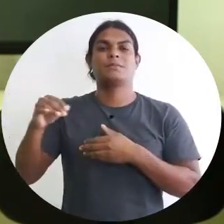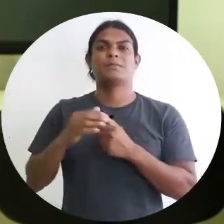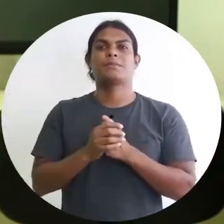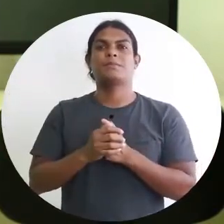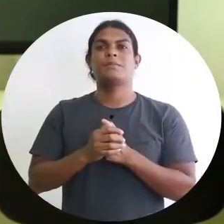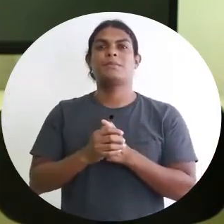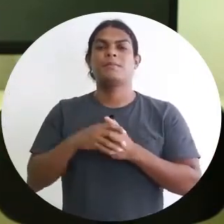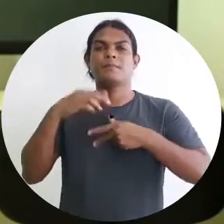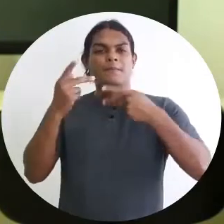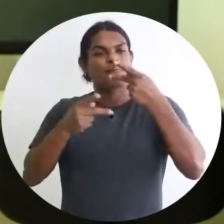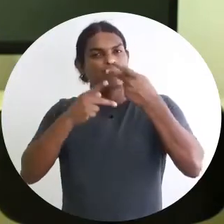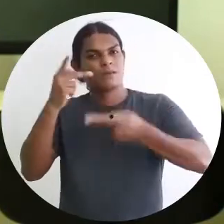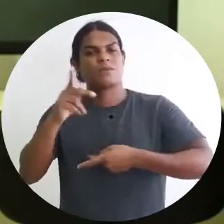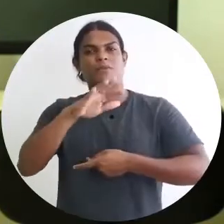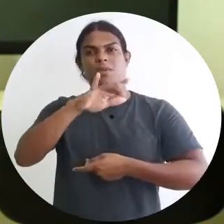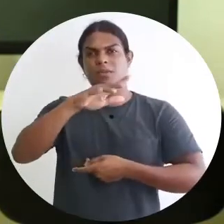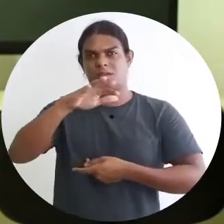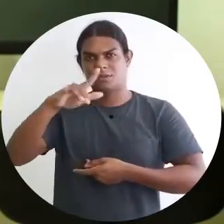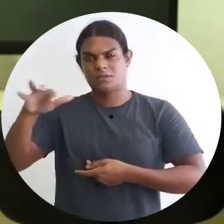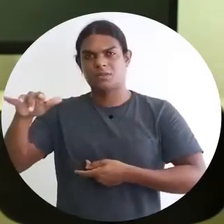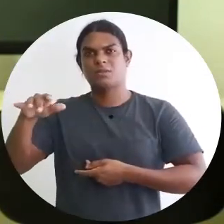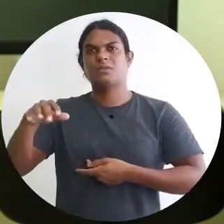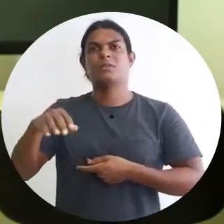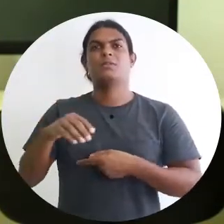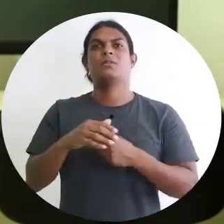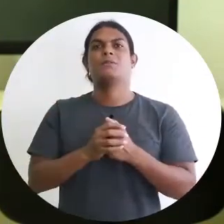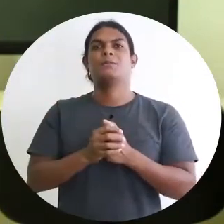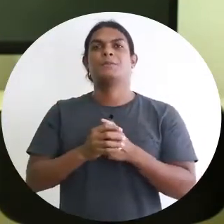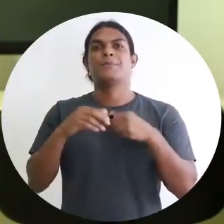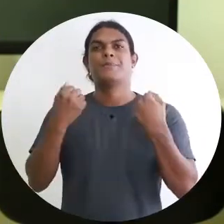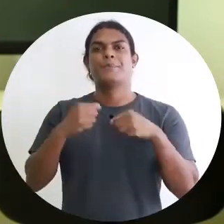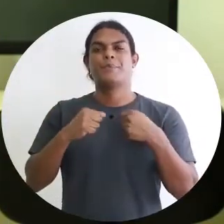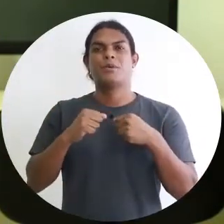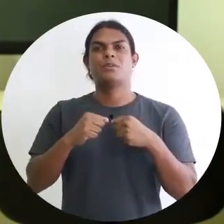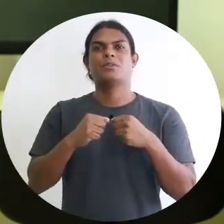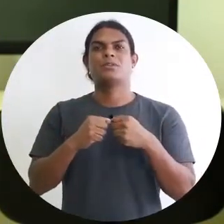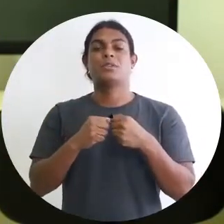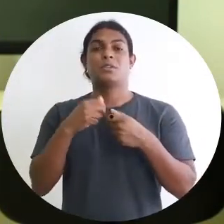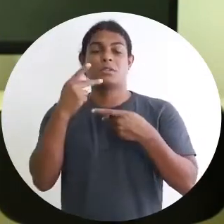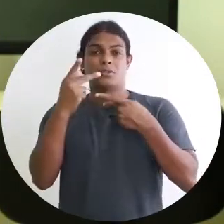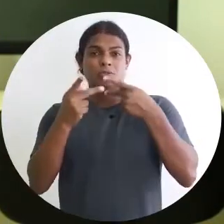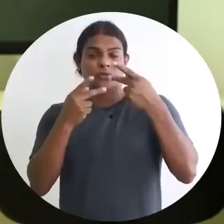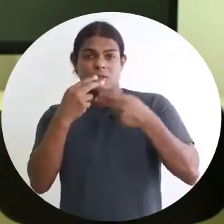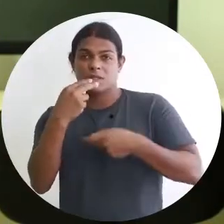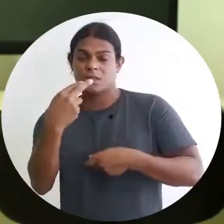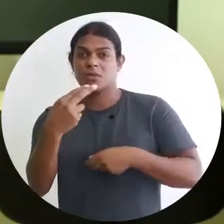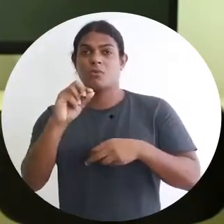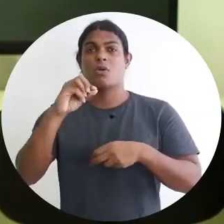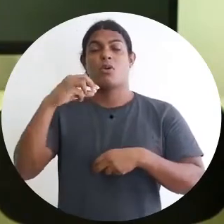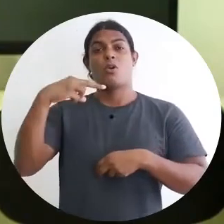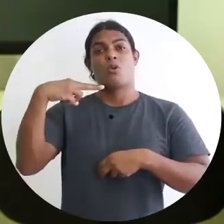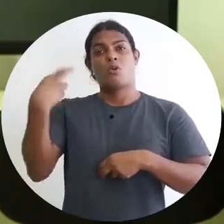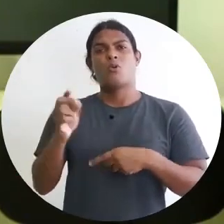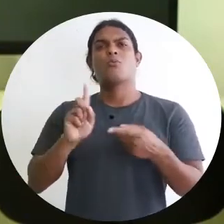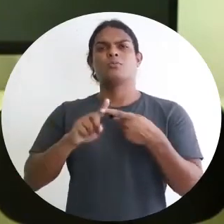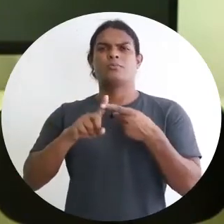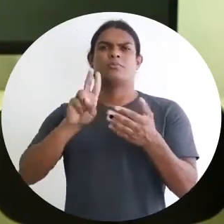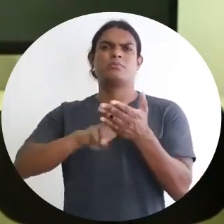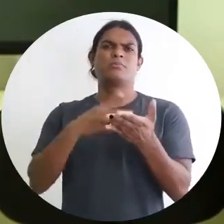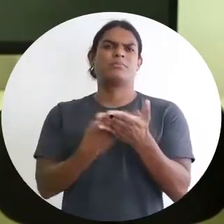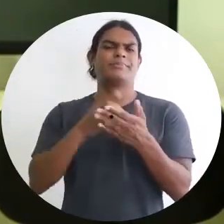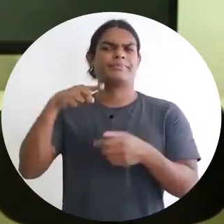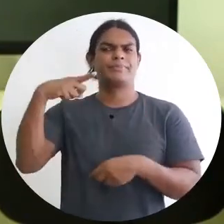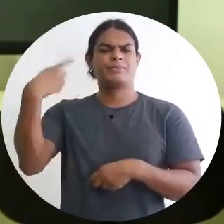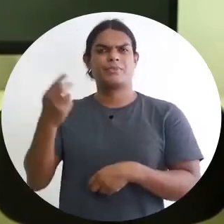e lá tem a legenda da fala, que pode ser na própria língua ou em outras línguas, mas existe também uma